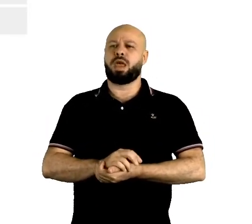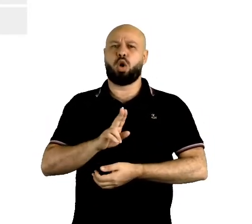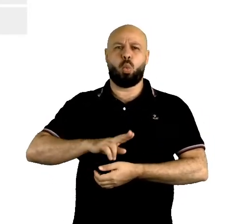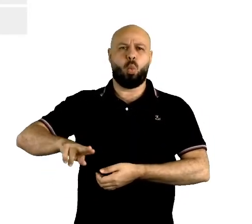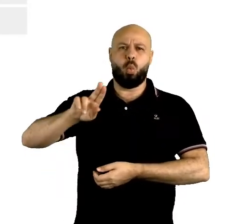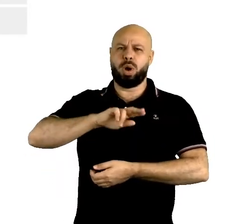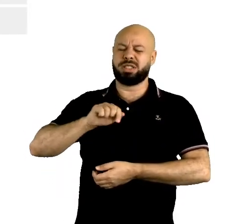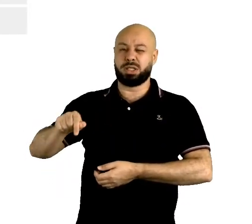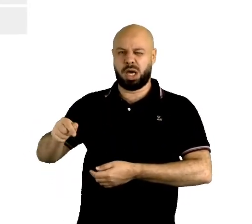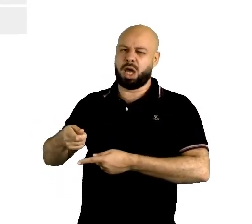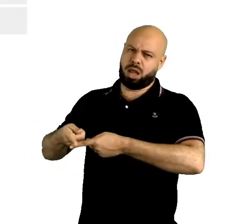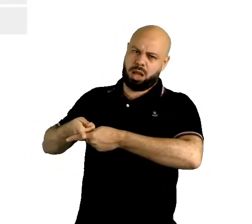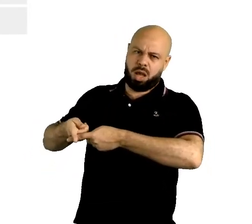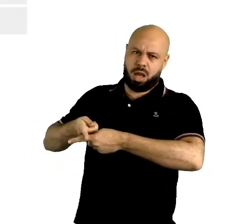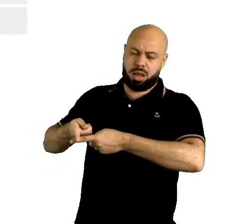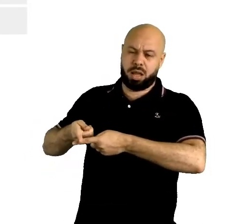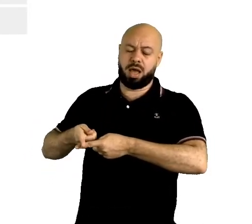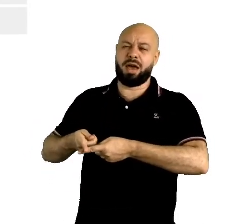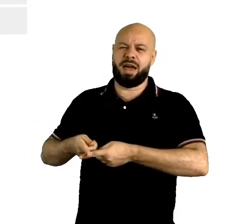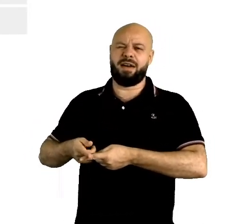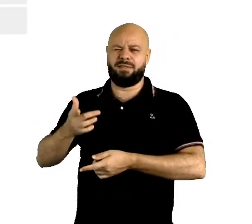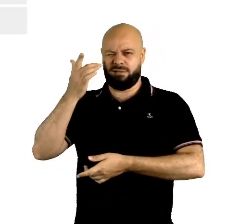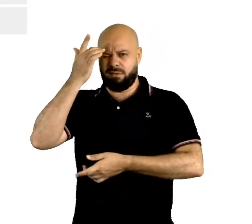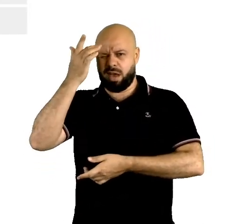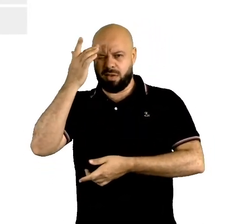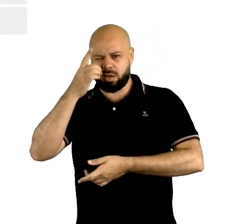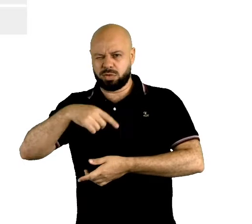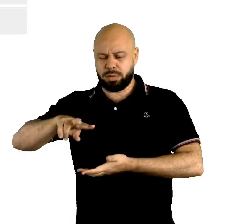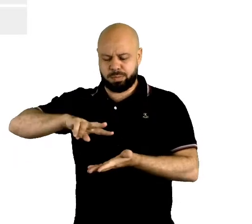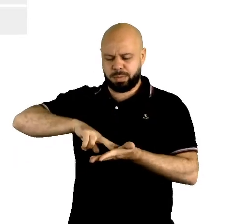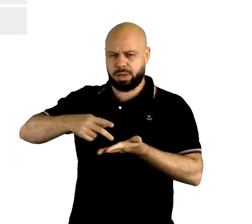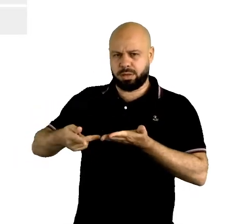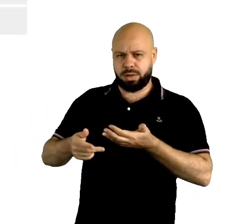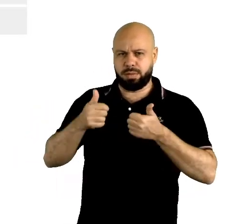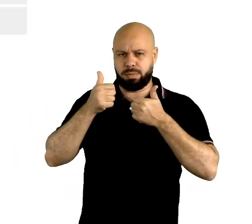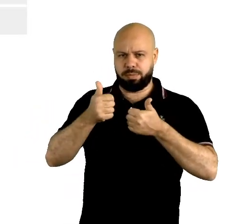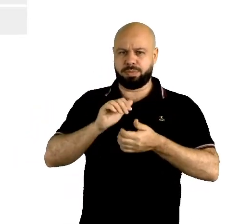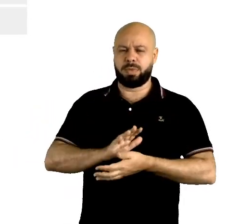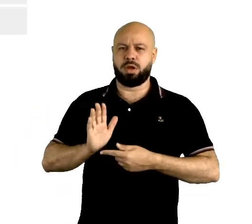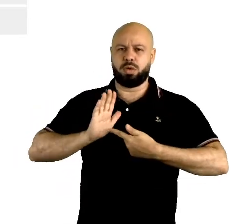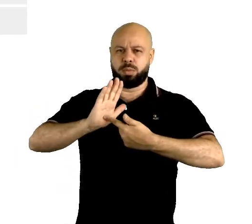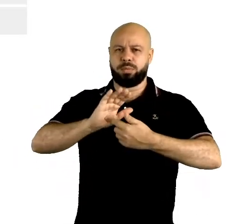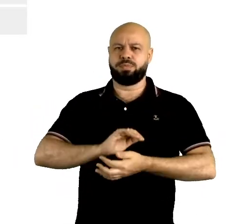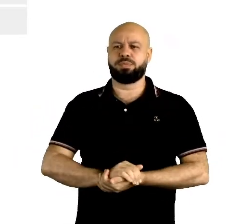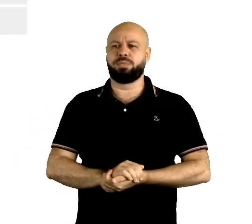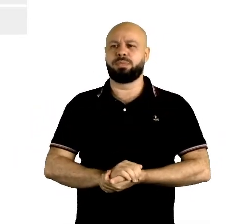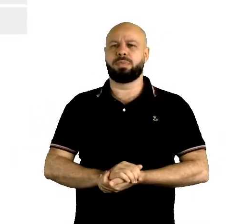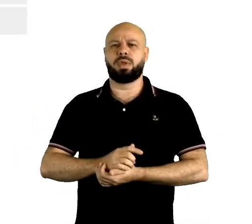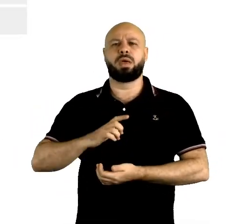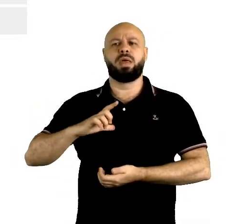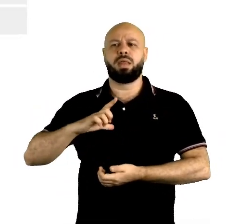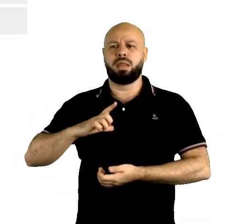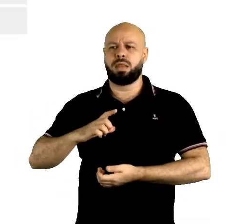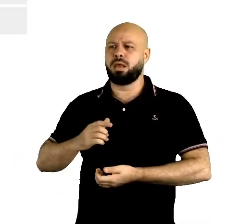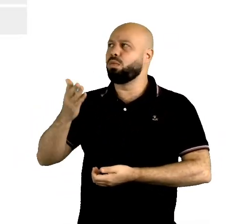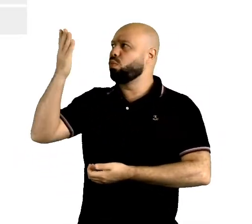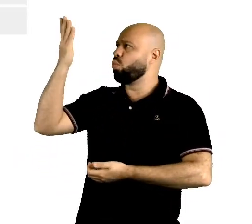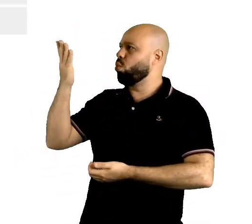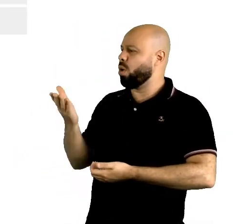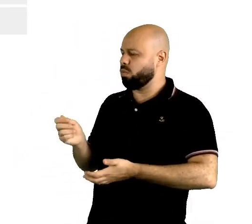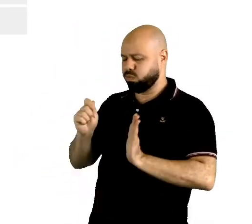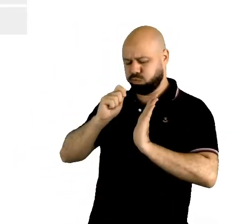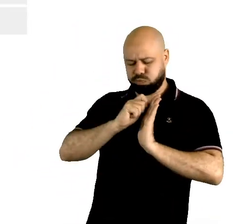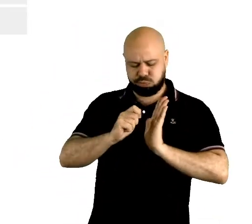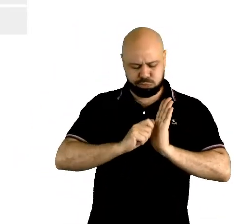na Inglaterra e trouxe a tradução para facilitar para vocês. Então, vocês observem aí que há diferenças, tanto na grafia de